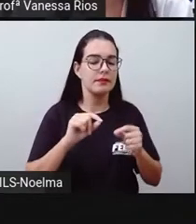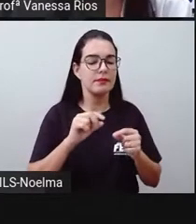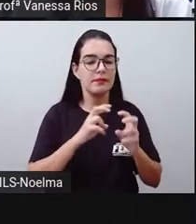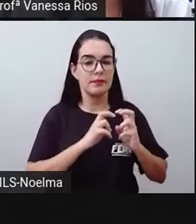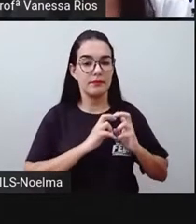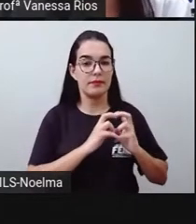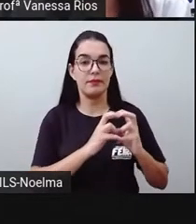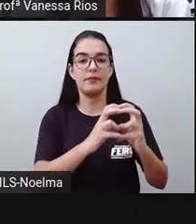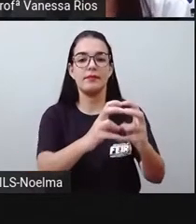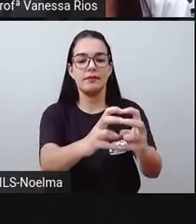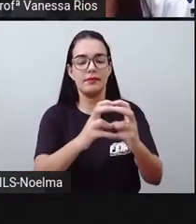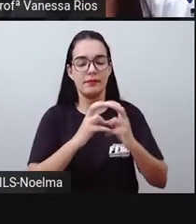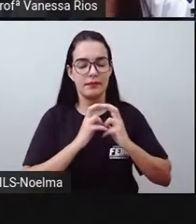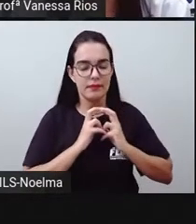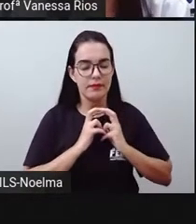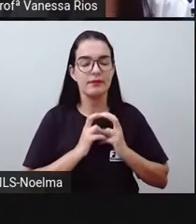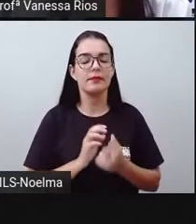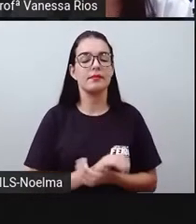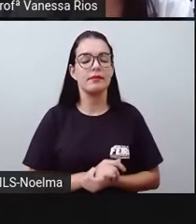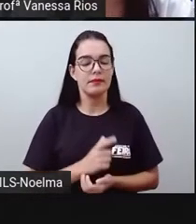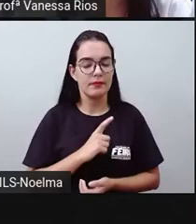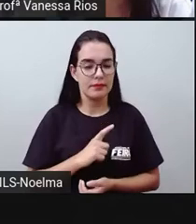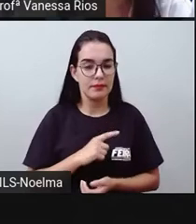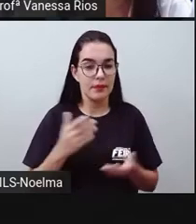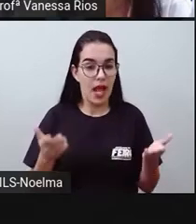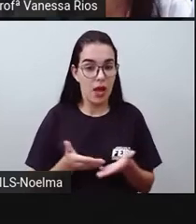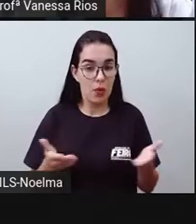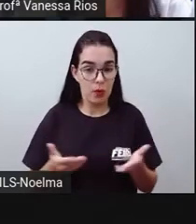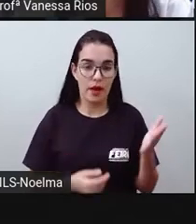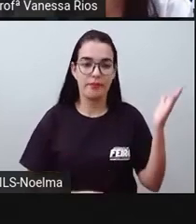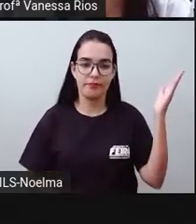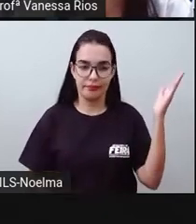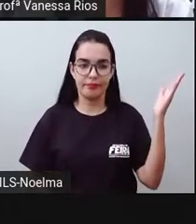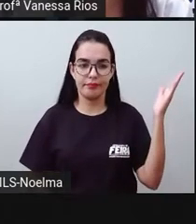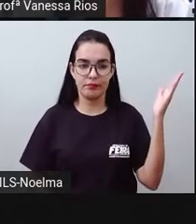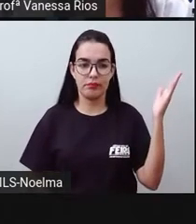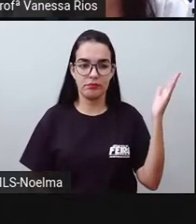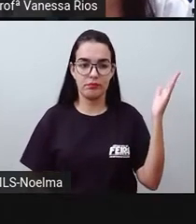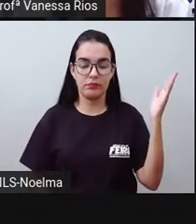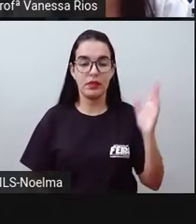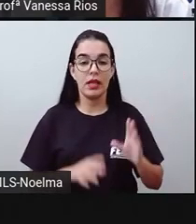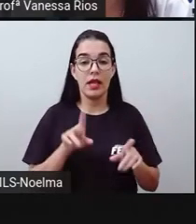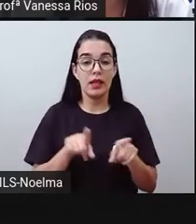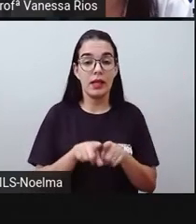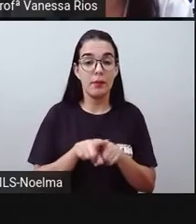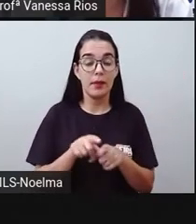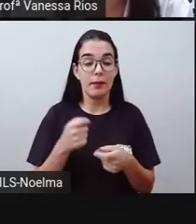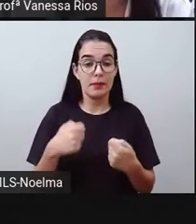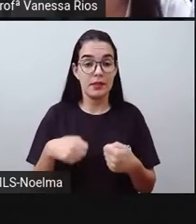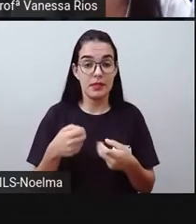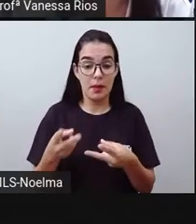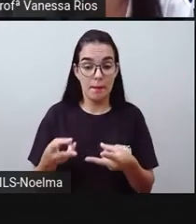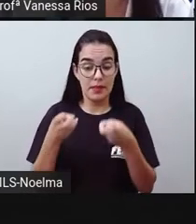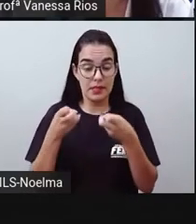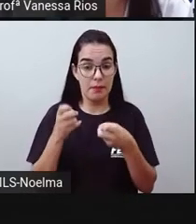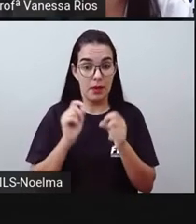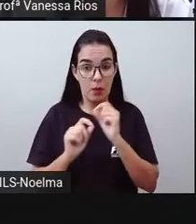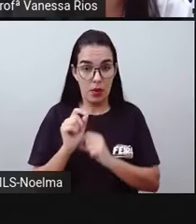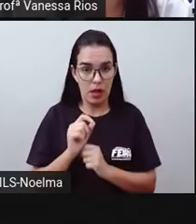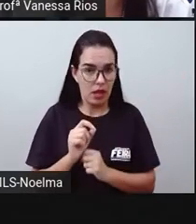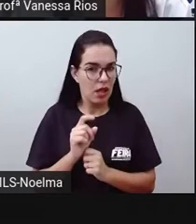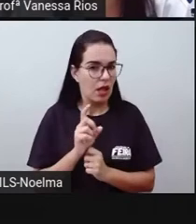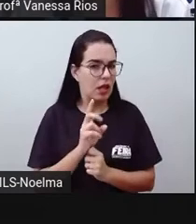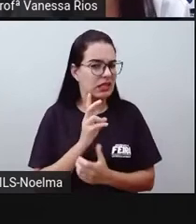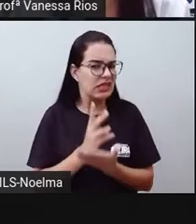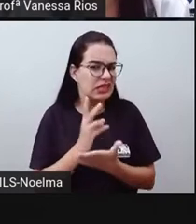movimentação e locomoção atuais. A gente precisa perceber que nem sempre os meios de